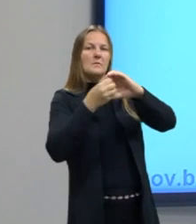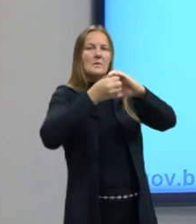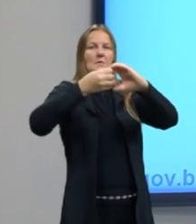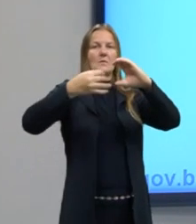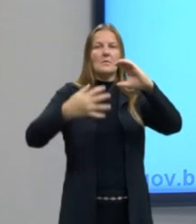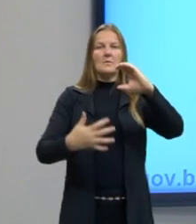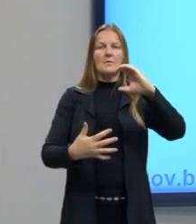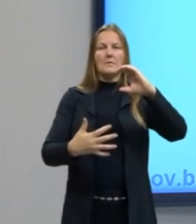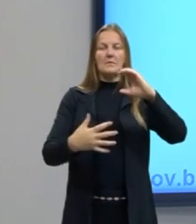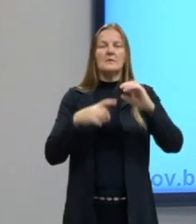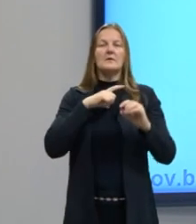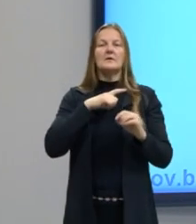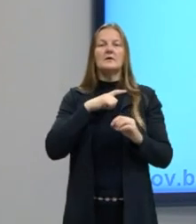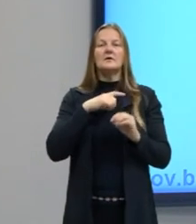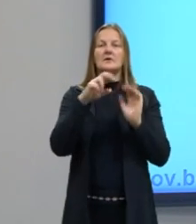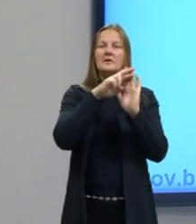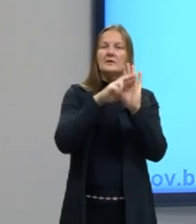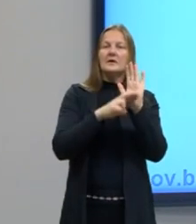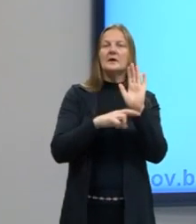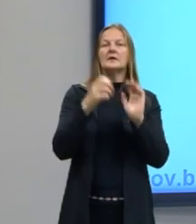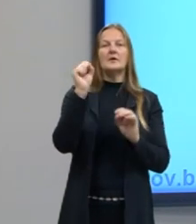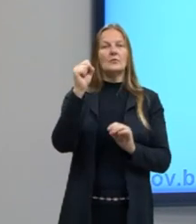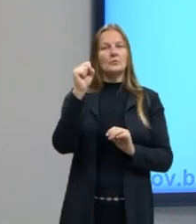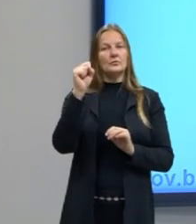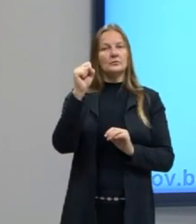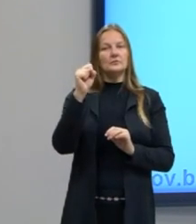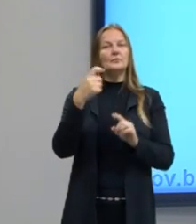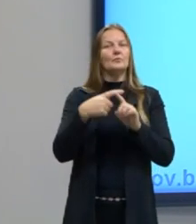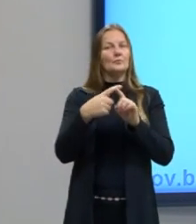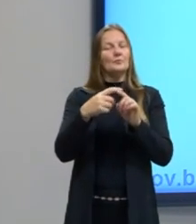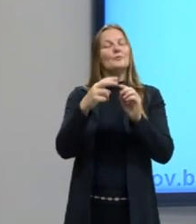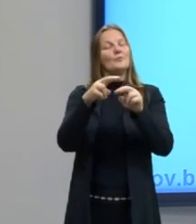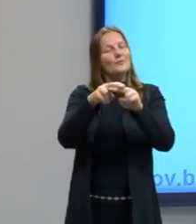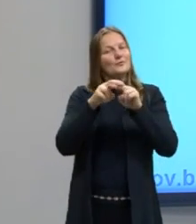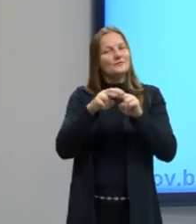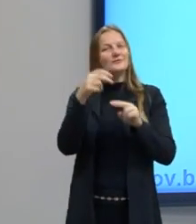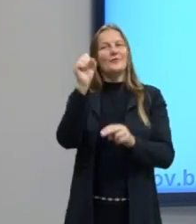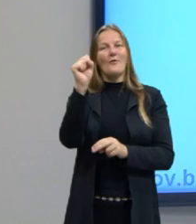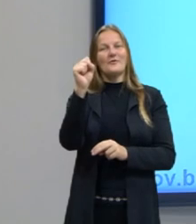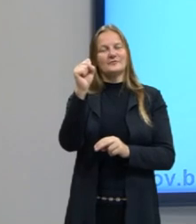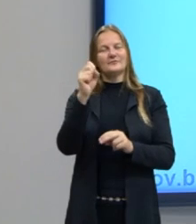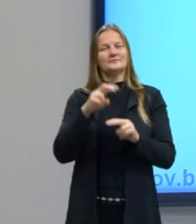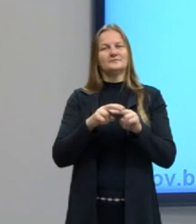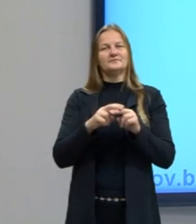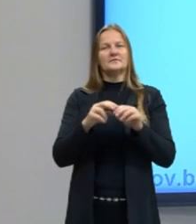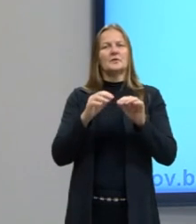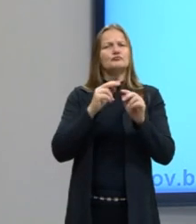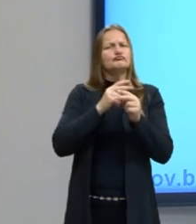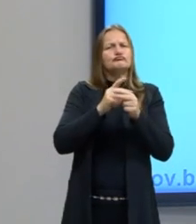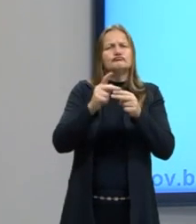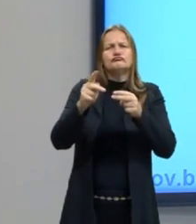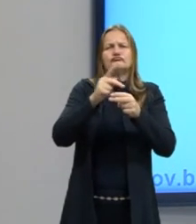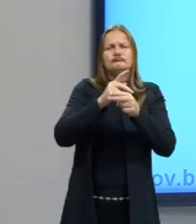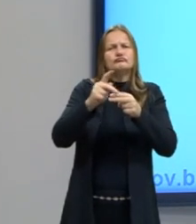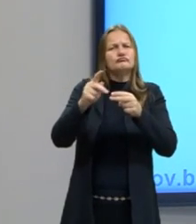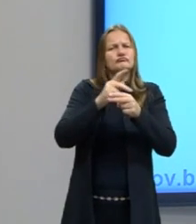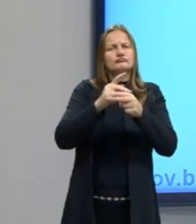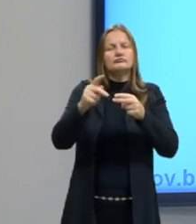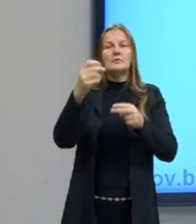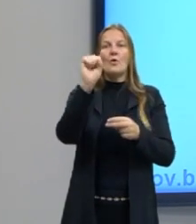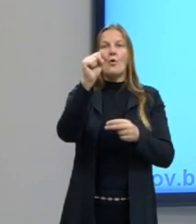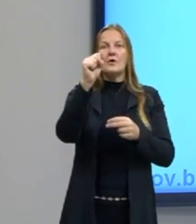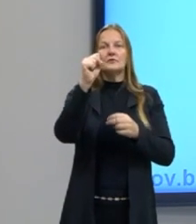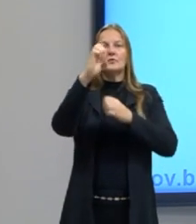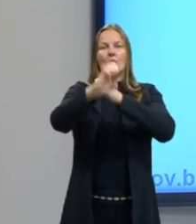teoria do octeto, que muitos átomos apresentam a estabilidade eletrônica quando possuem oito